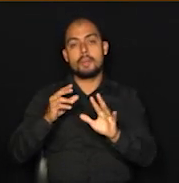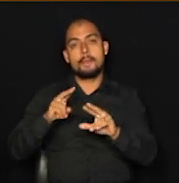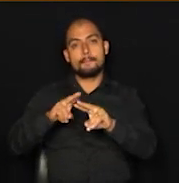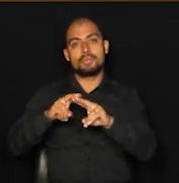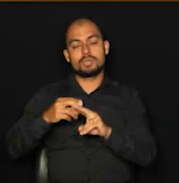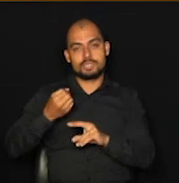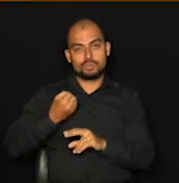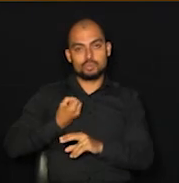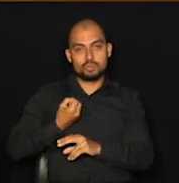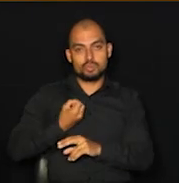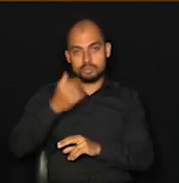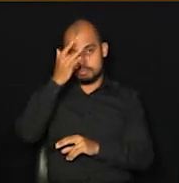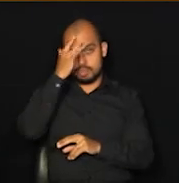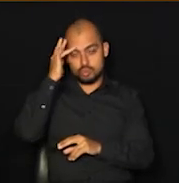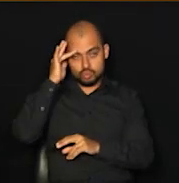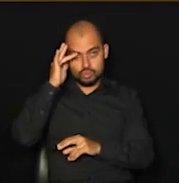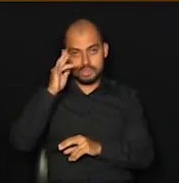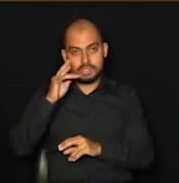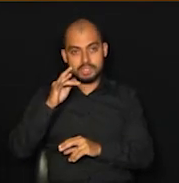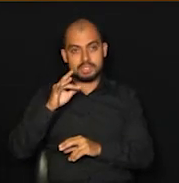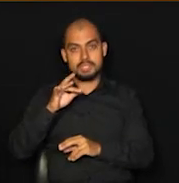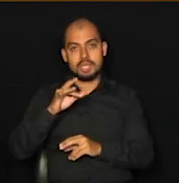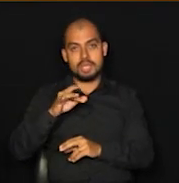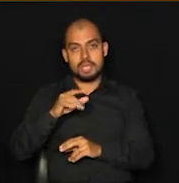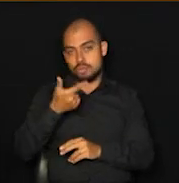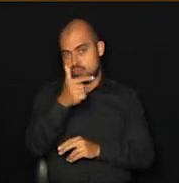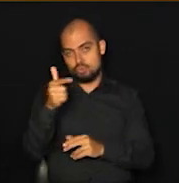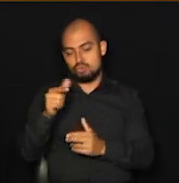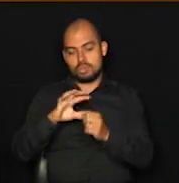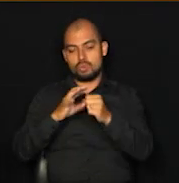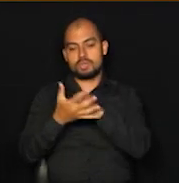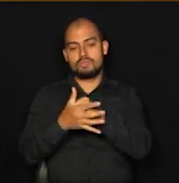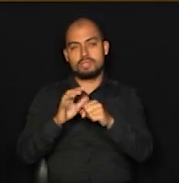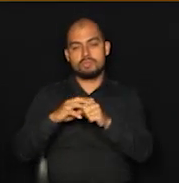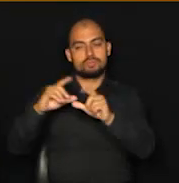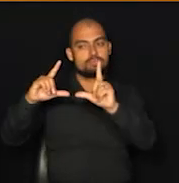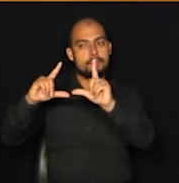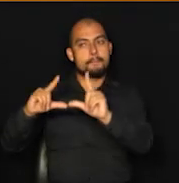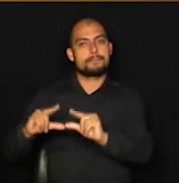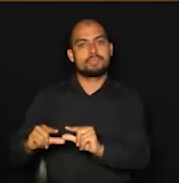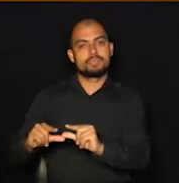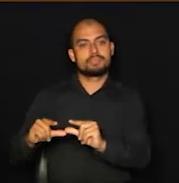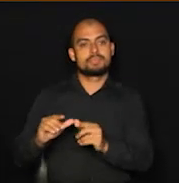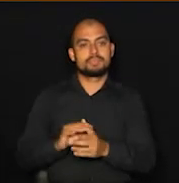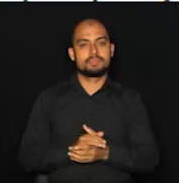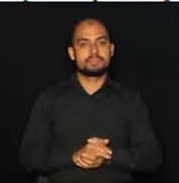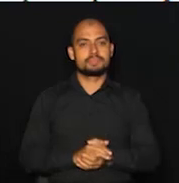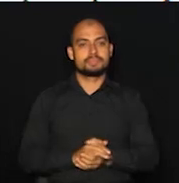excluídos aqui, graças a Deus, é muito sempre maior do que os que são incluídos, né?